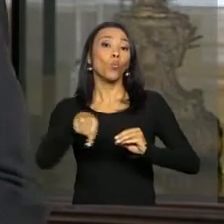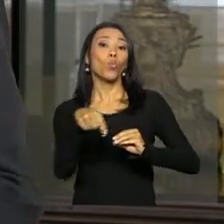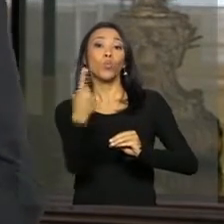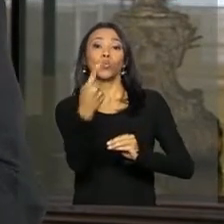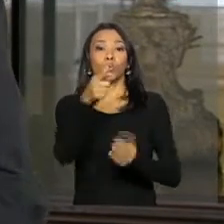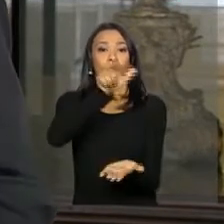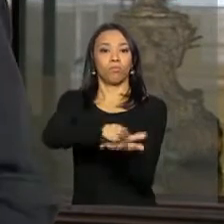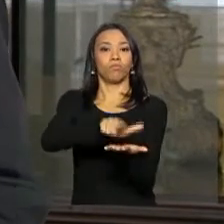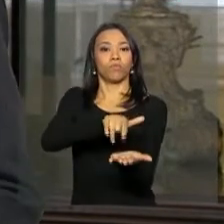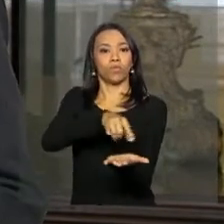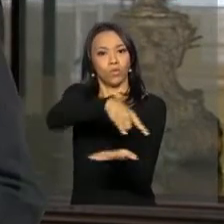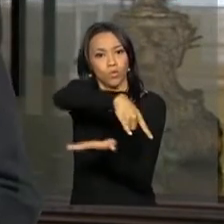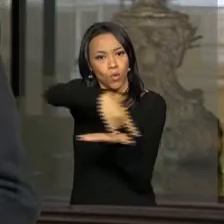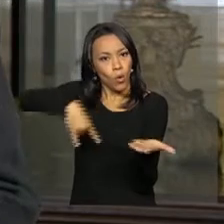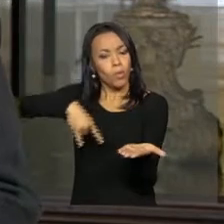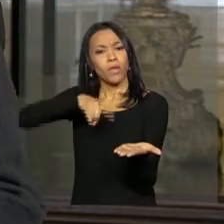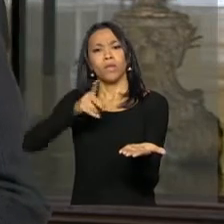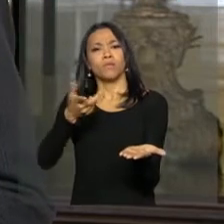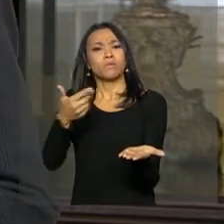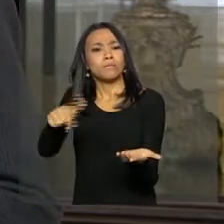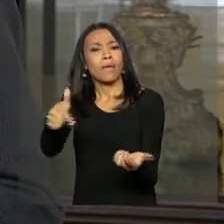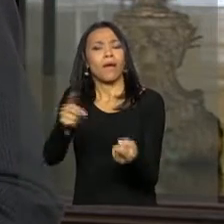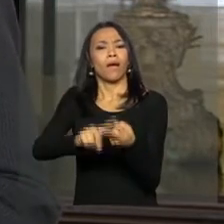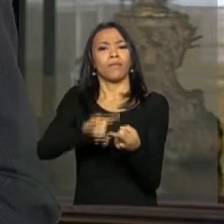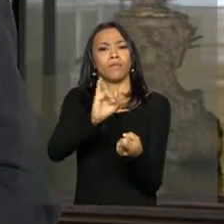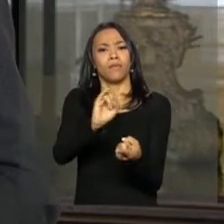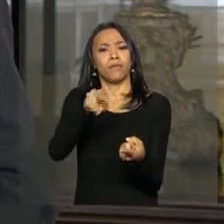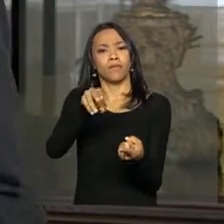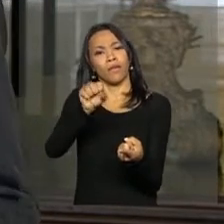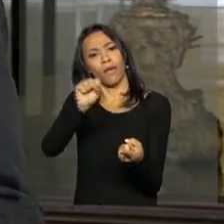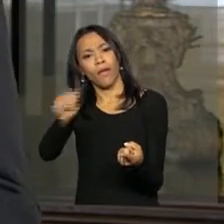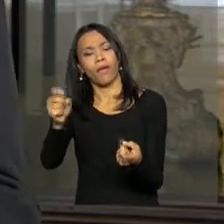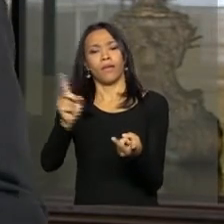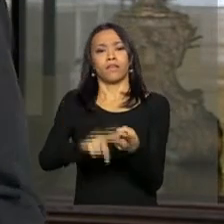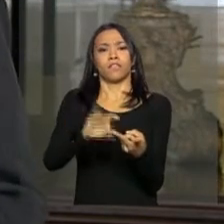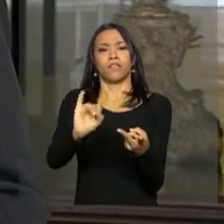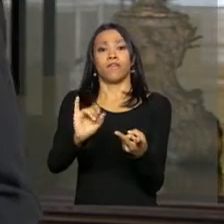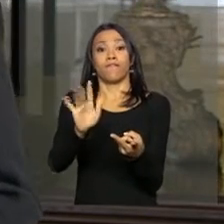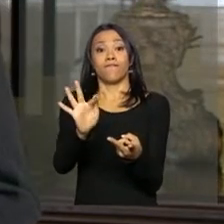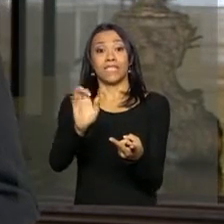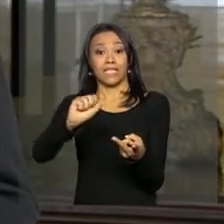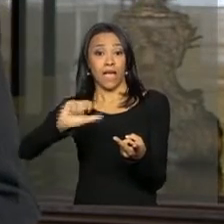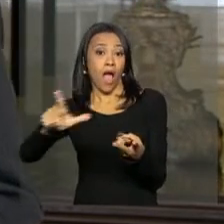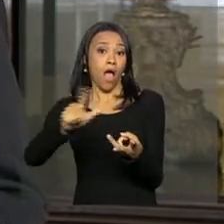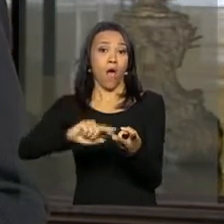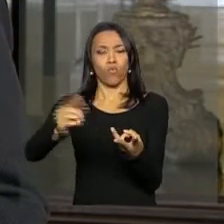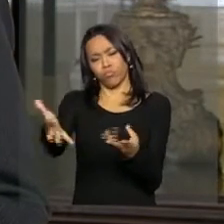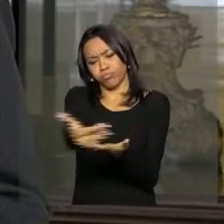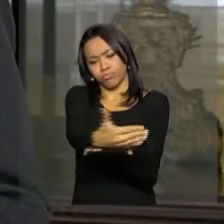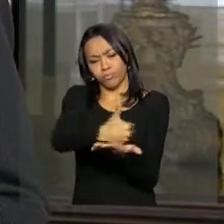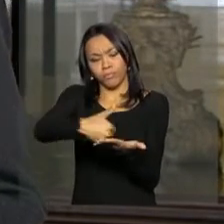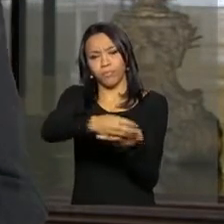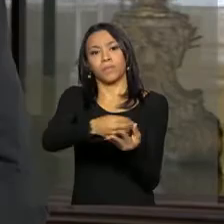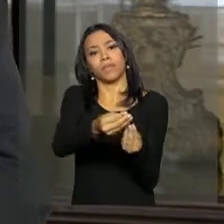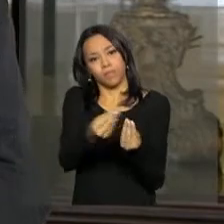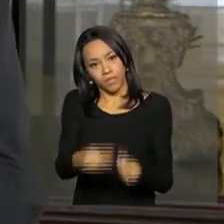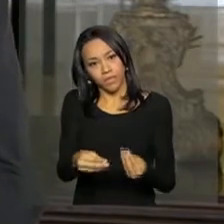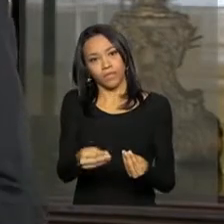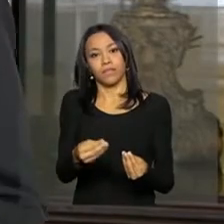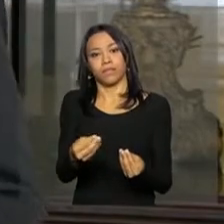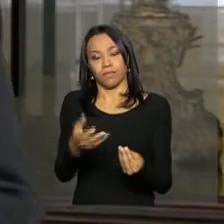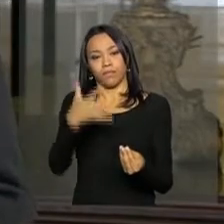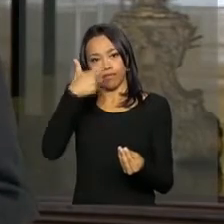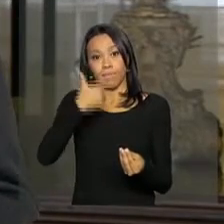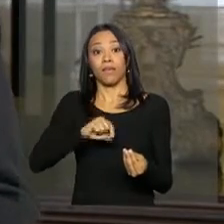guia as contribuições trabalhistas, previdenciárias e fiscais que devem ser recolhidas pelo empregador.